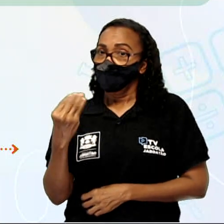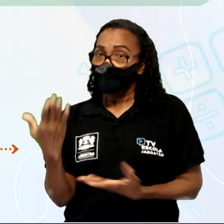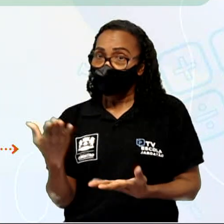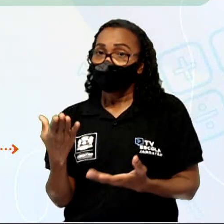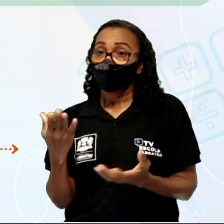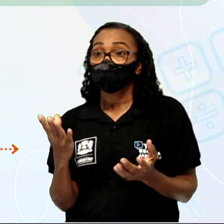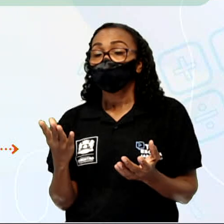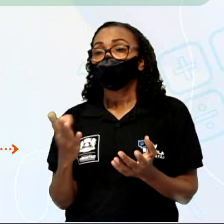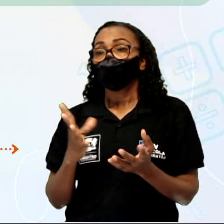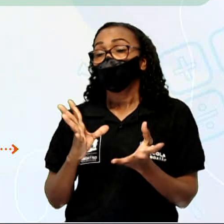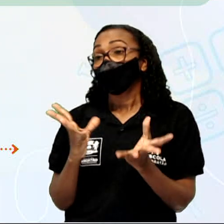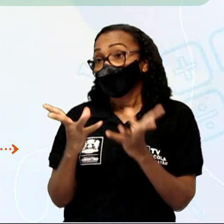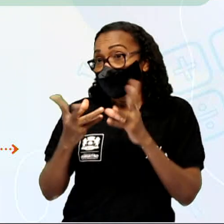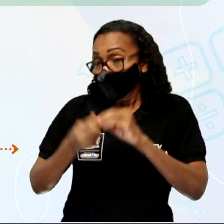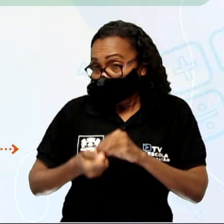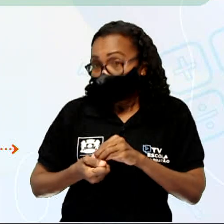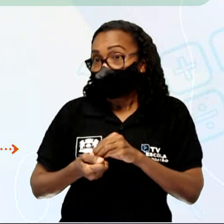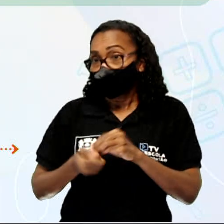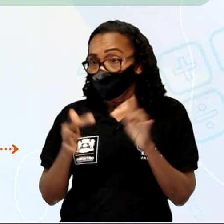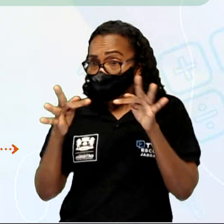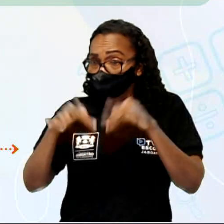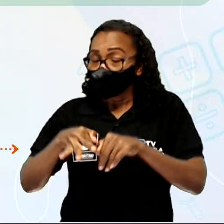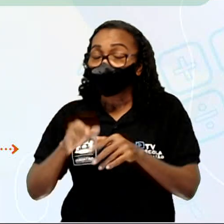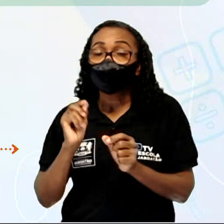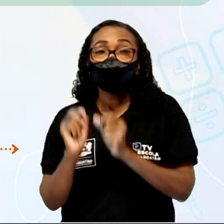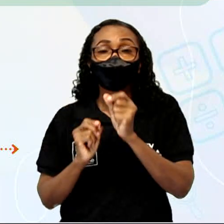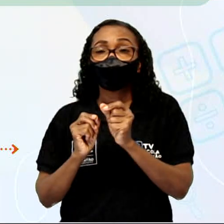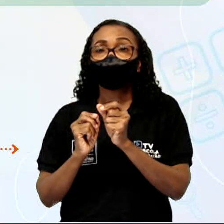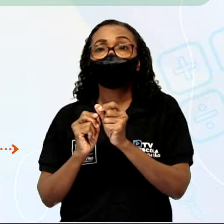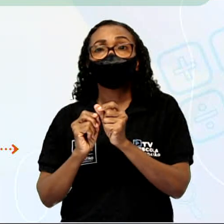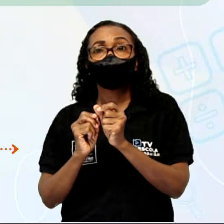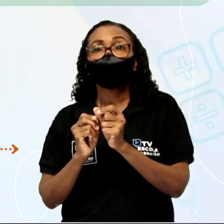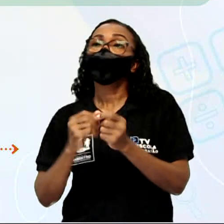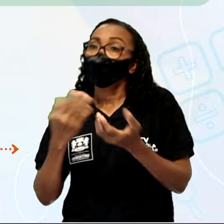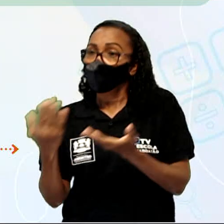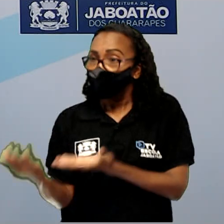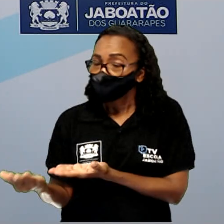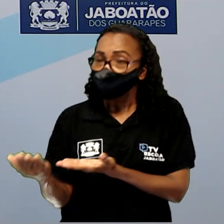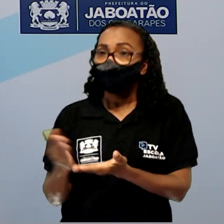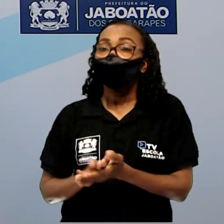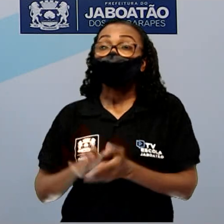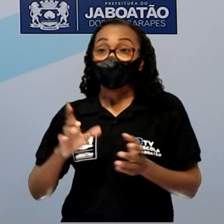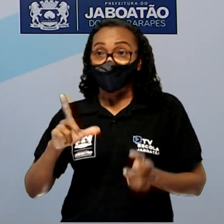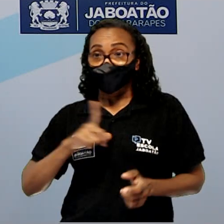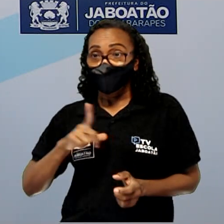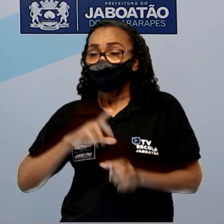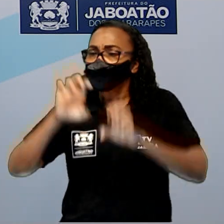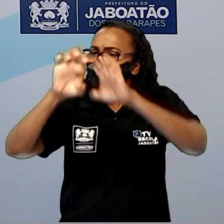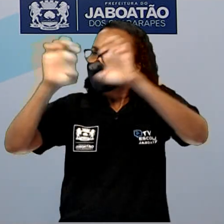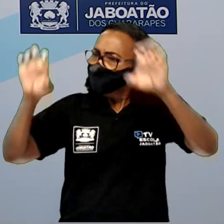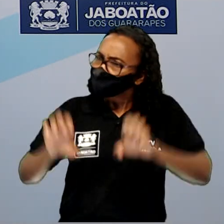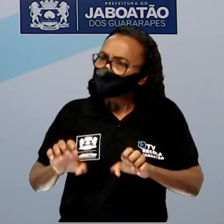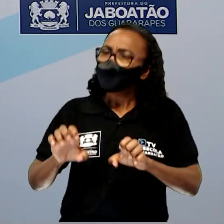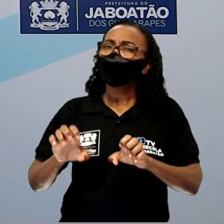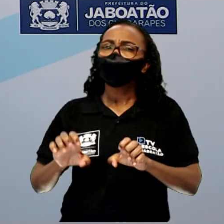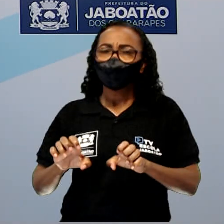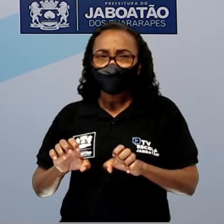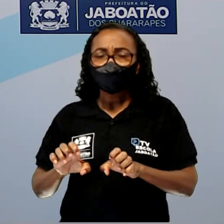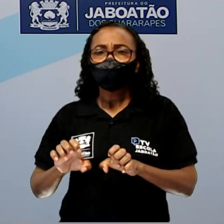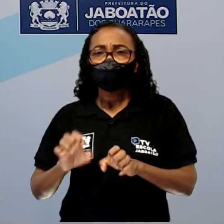final é essa. Então, nós temos aí toda a estrutura da